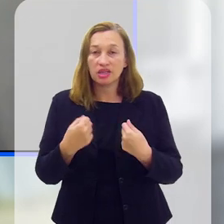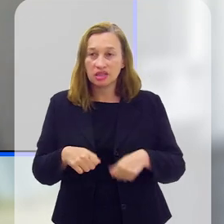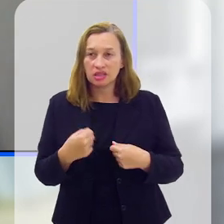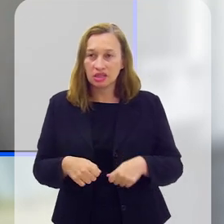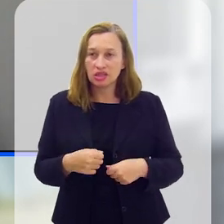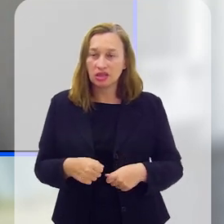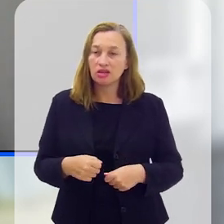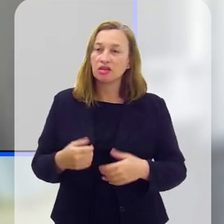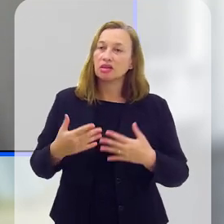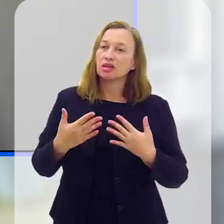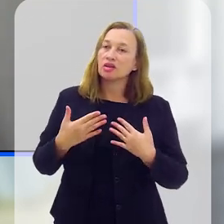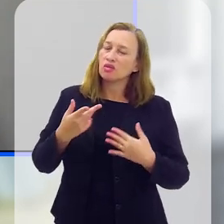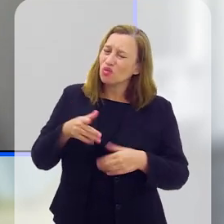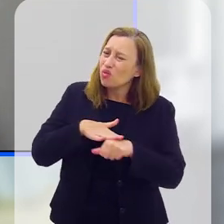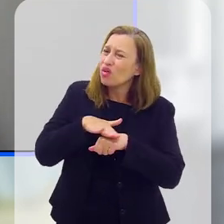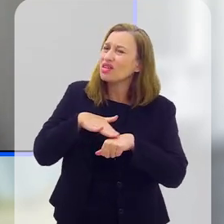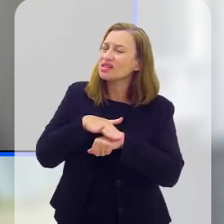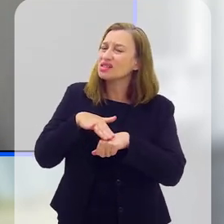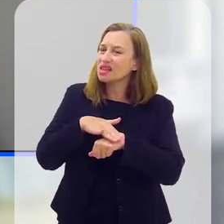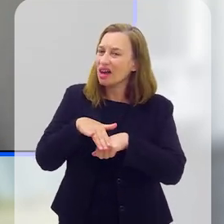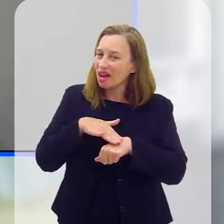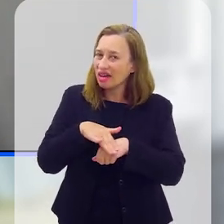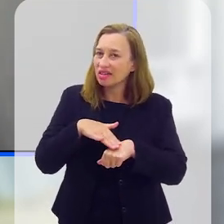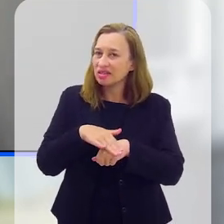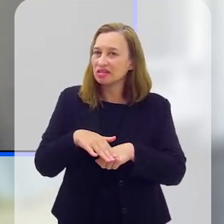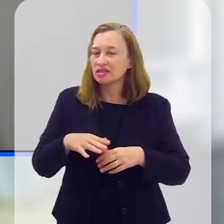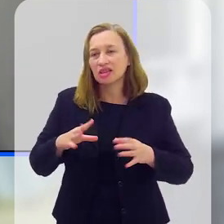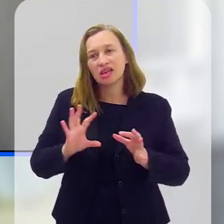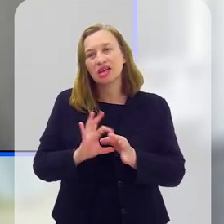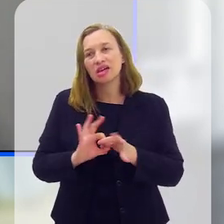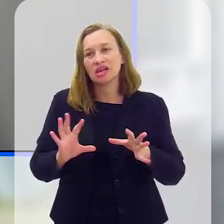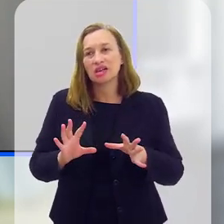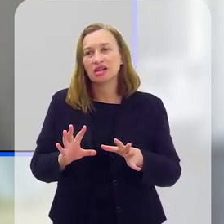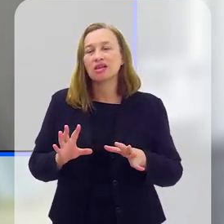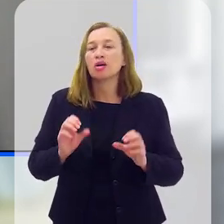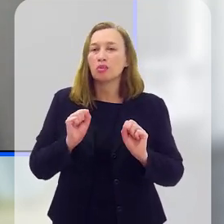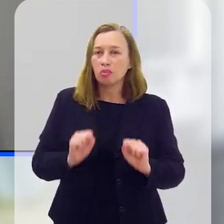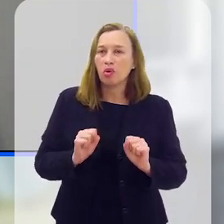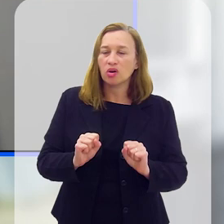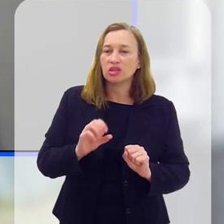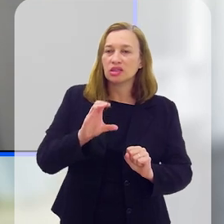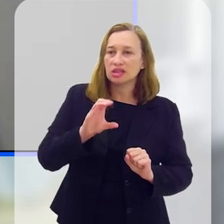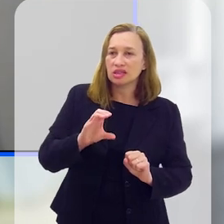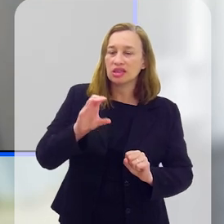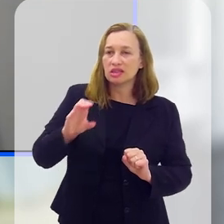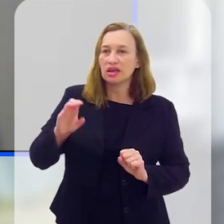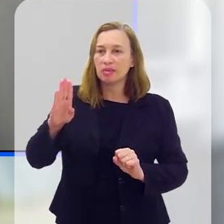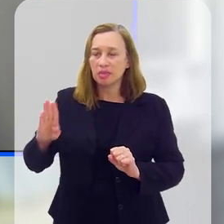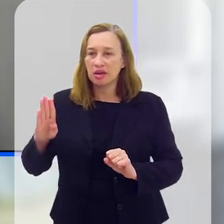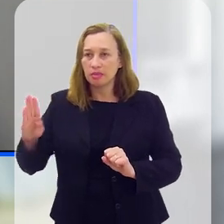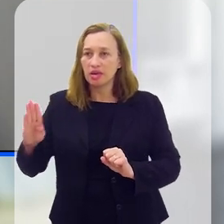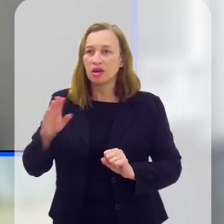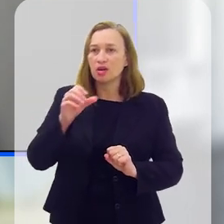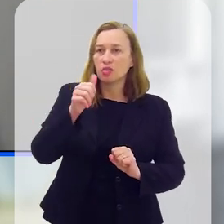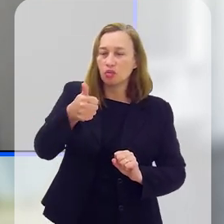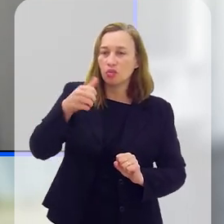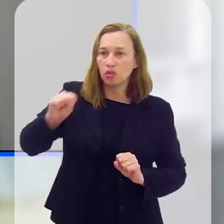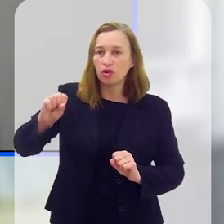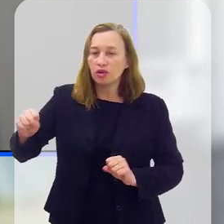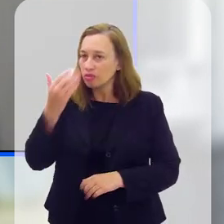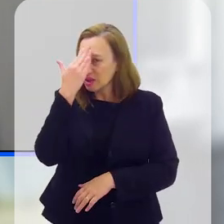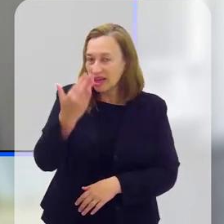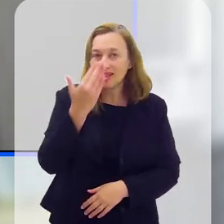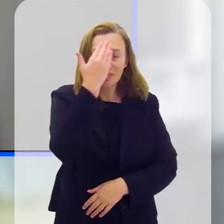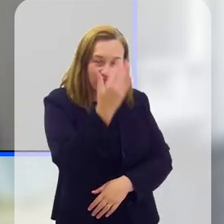se você estiver pensando conversar, precisando desabafar, fica o nosso recado, pode contar com a gente, CVV 188.